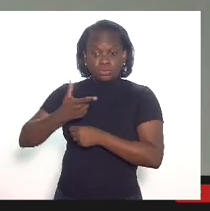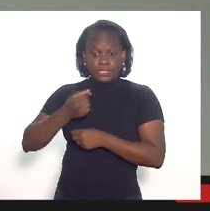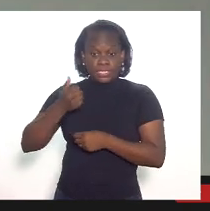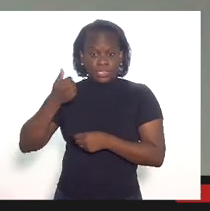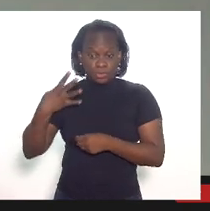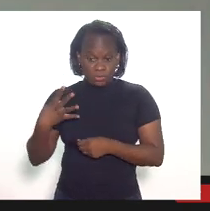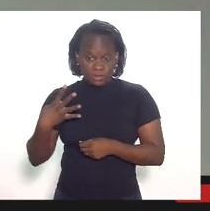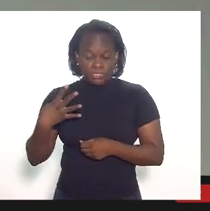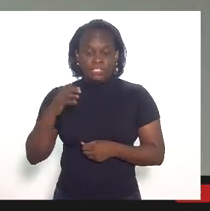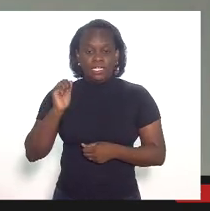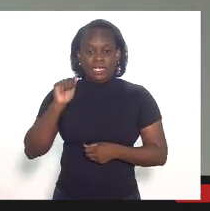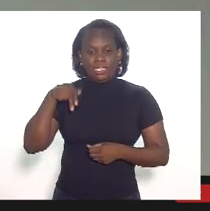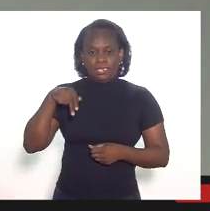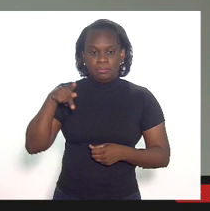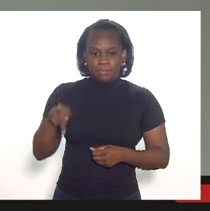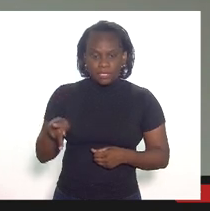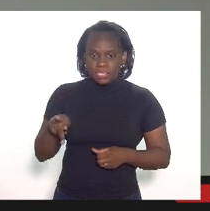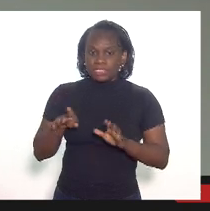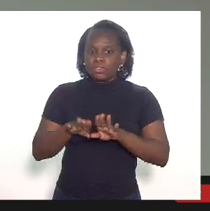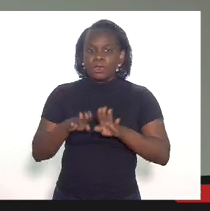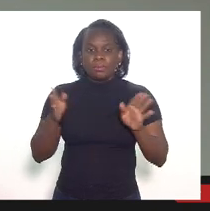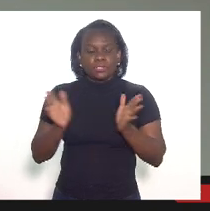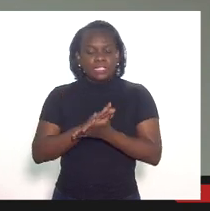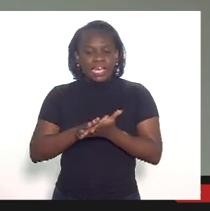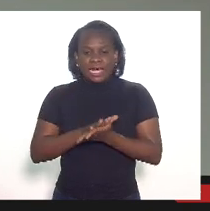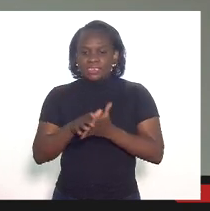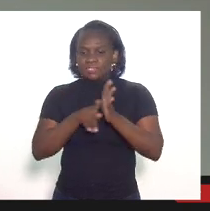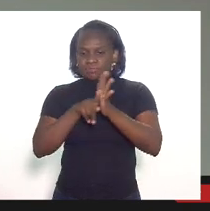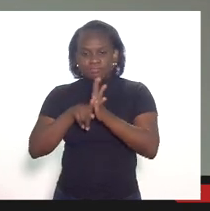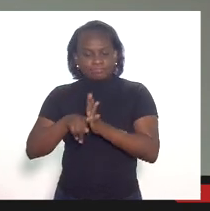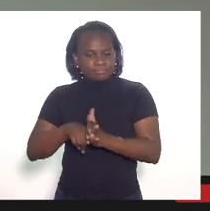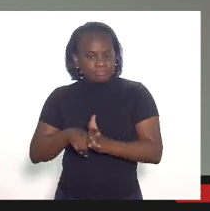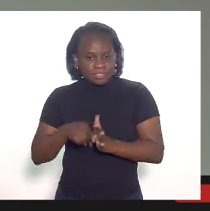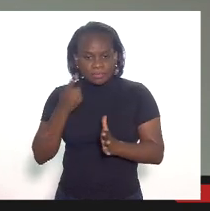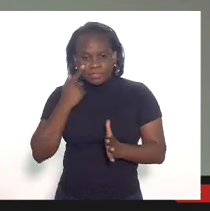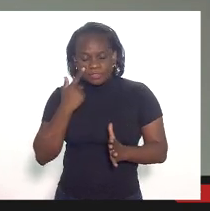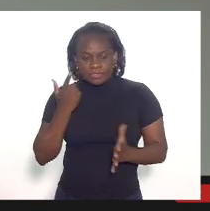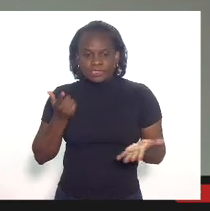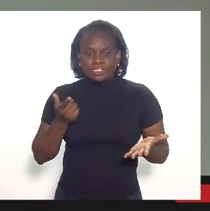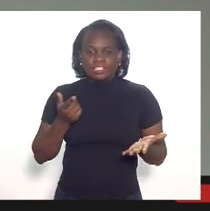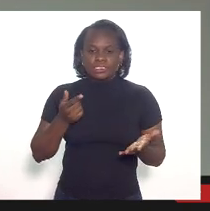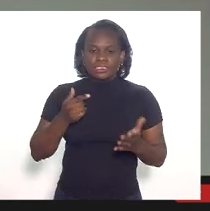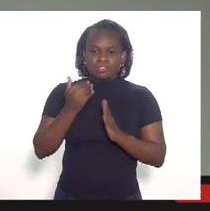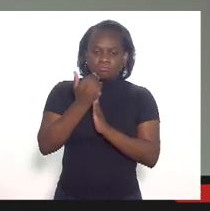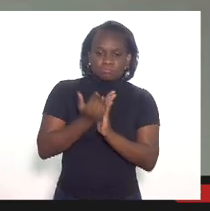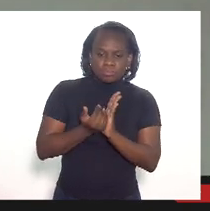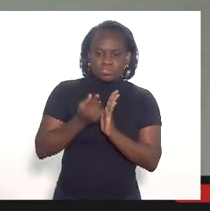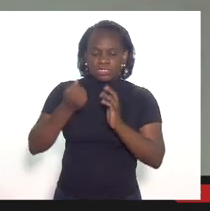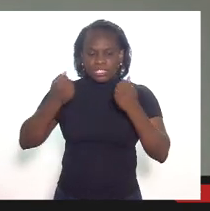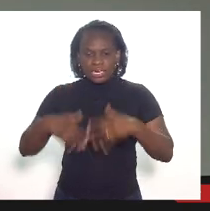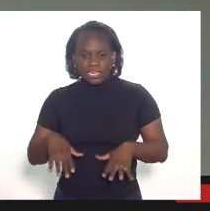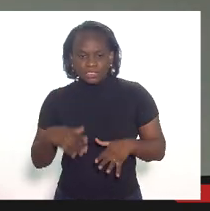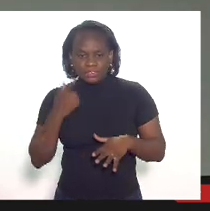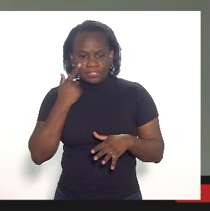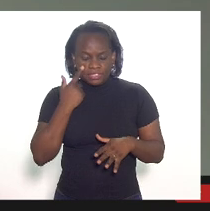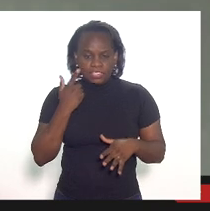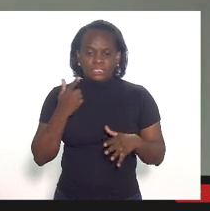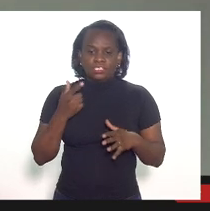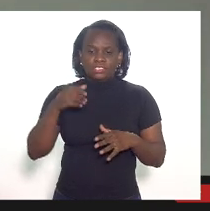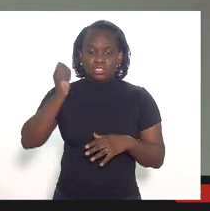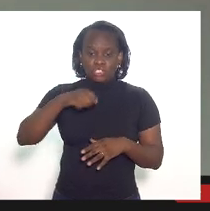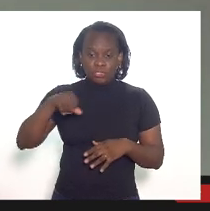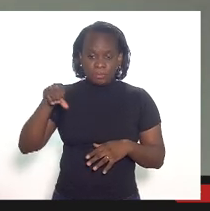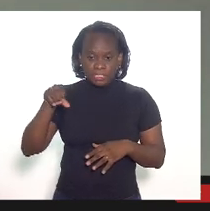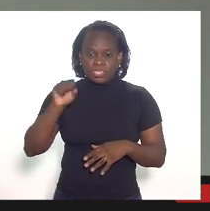a ANP não abriu nenhuma fiscalização para apuração de deduções de despesas. Nos últimos nove